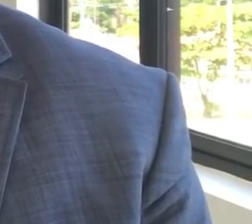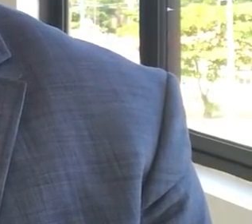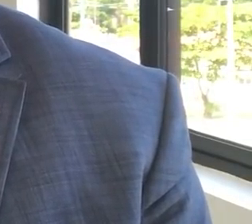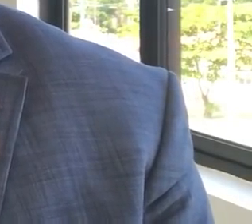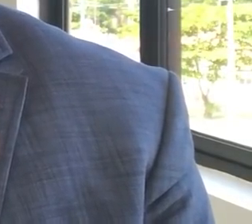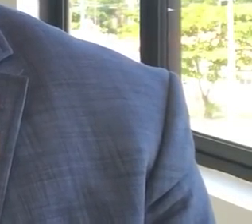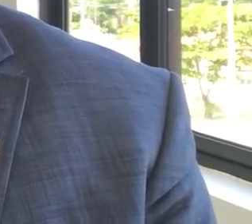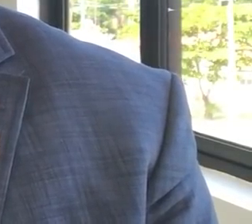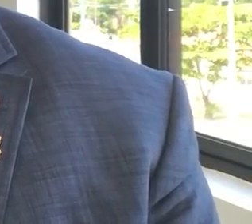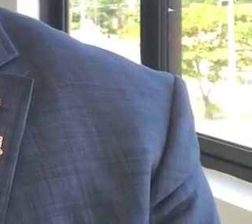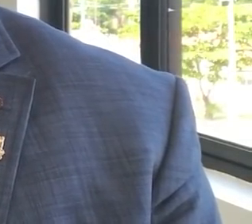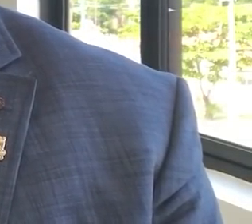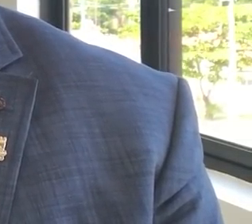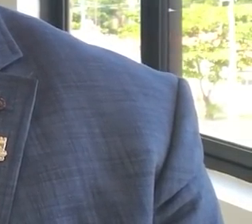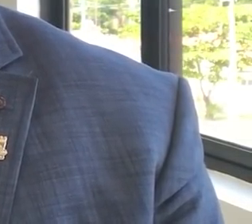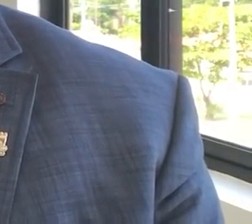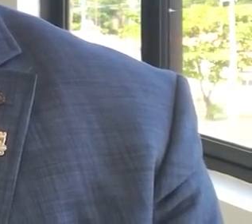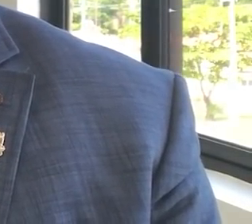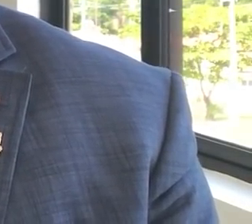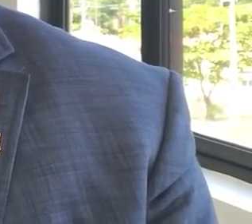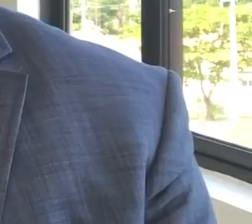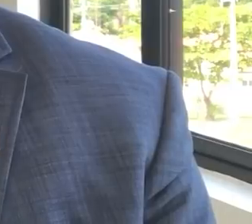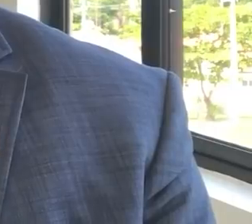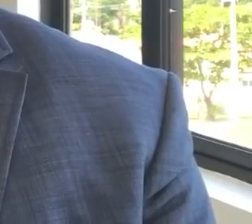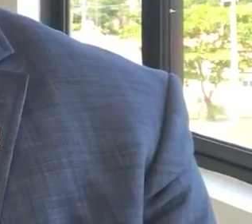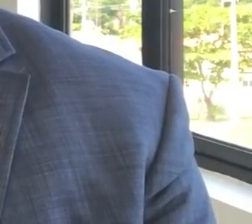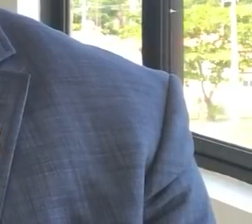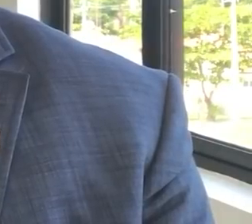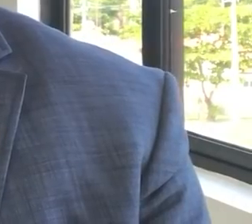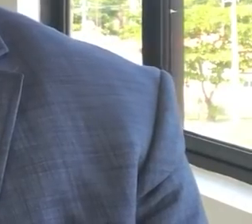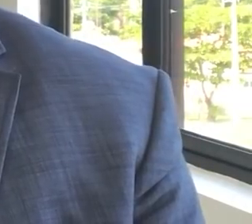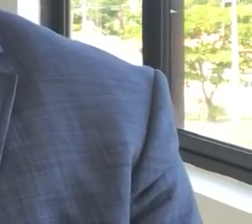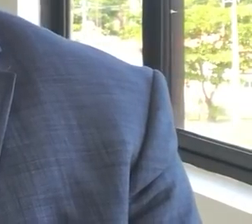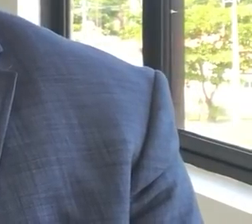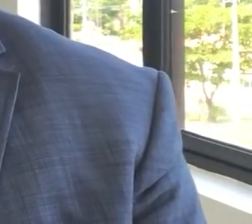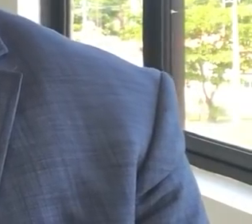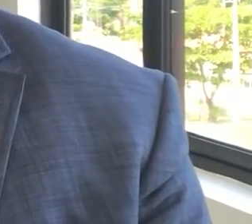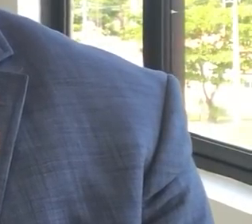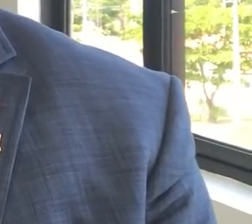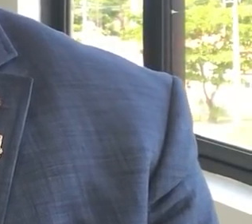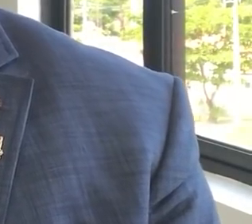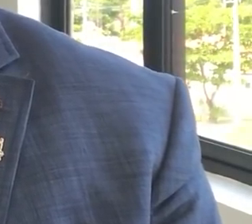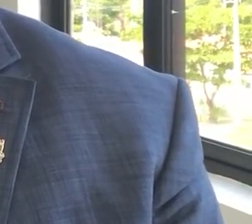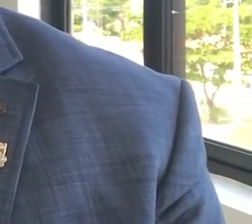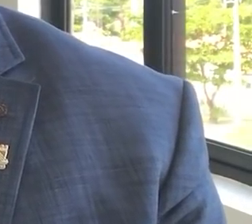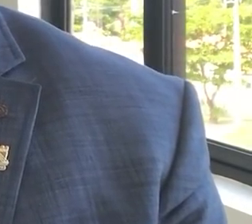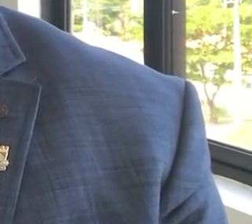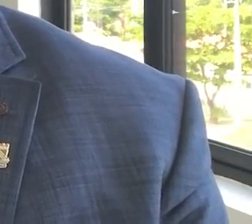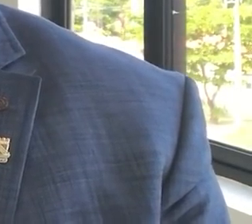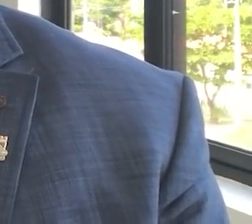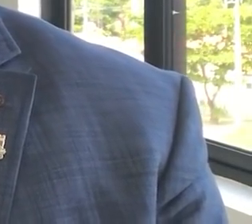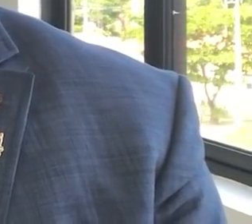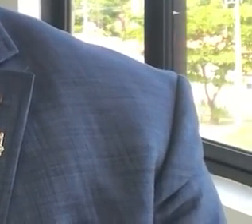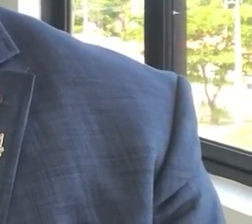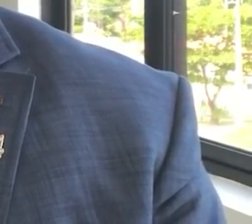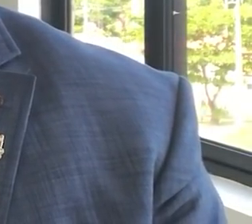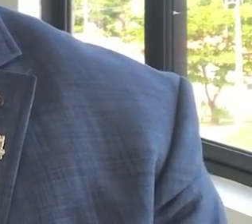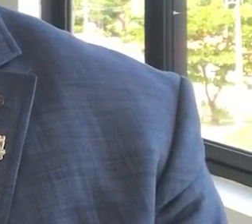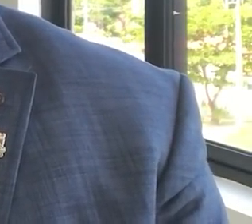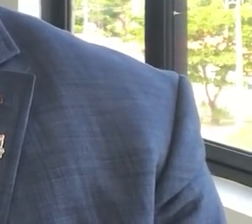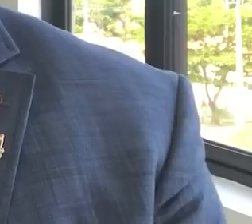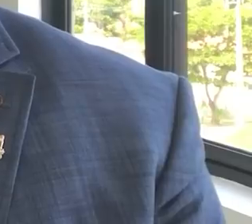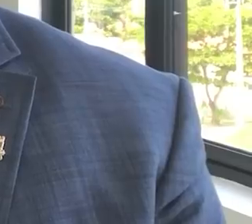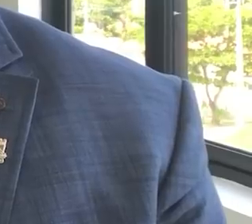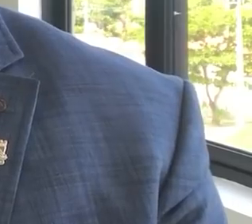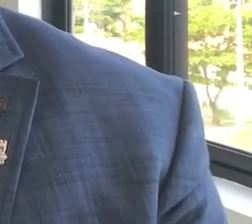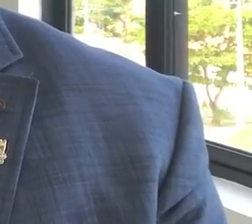projeto, que ora se concretiza, parabenizando nosso ministro da Educação, professor Milton Ribeiro. Seguramente,